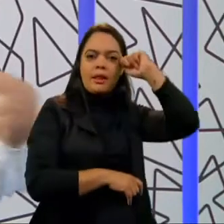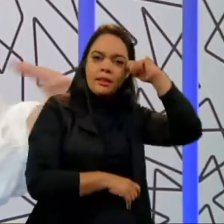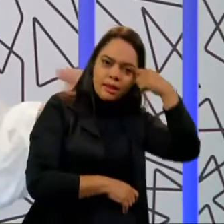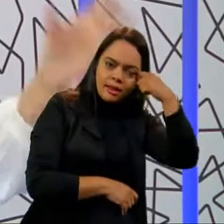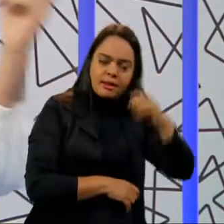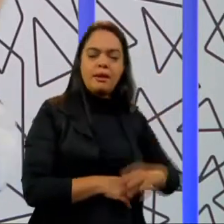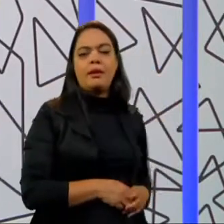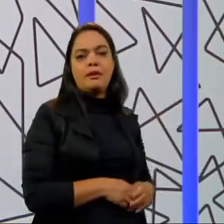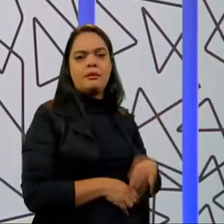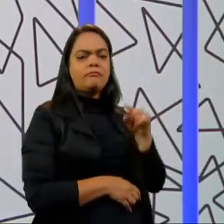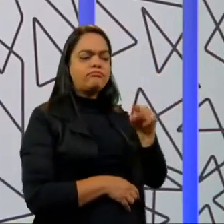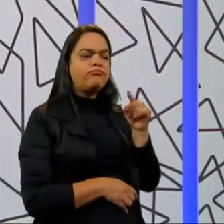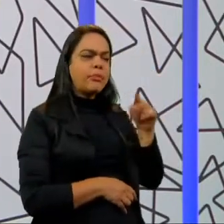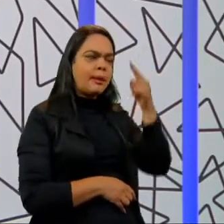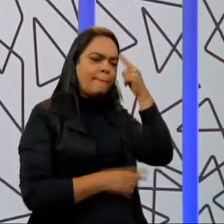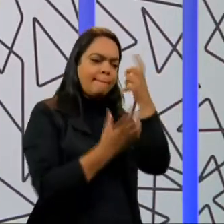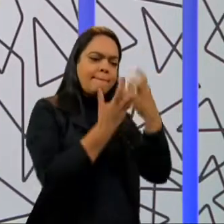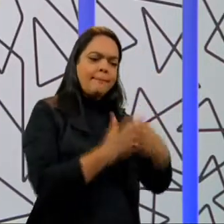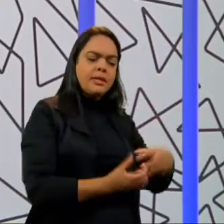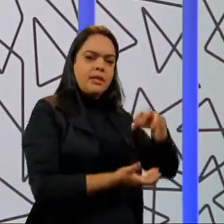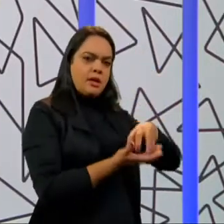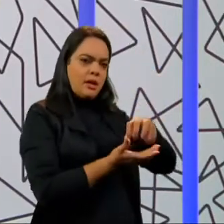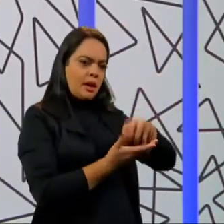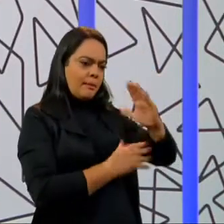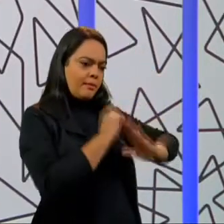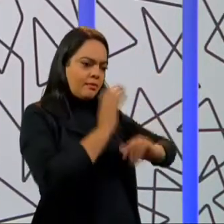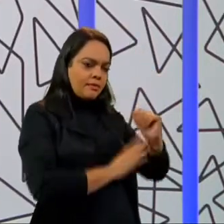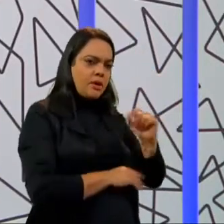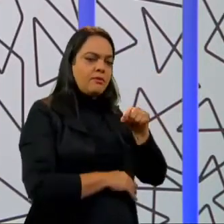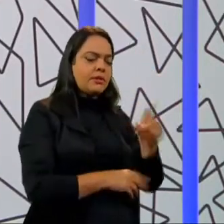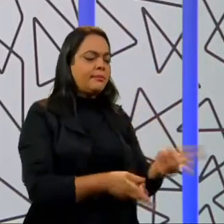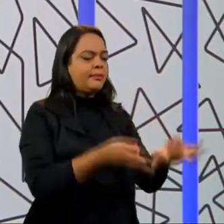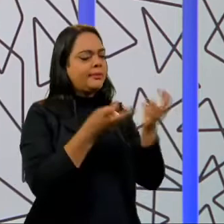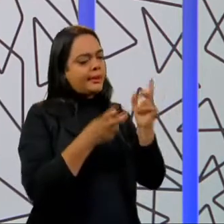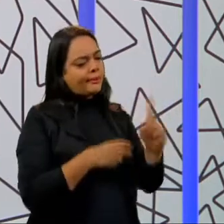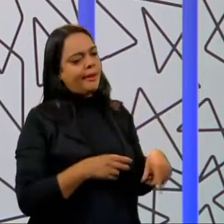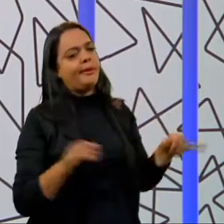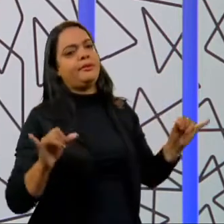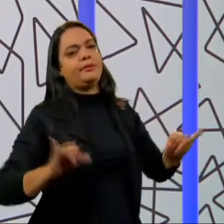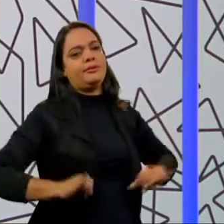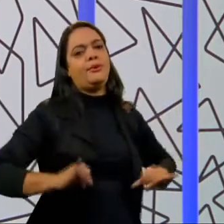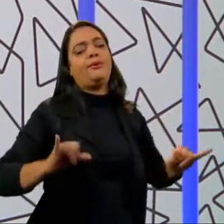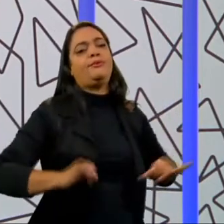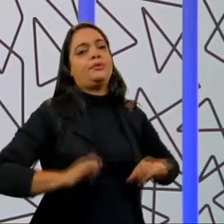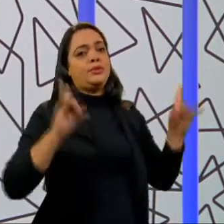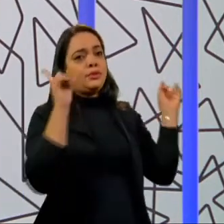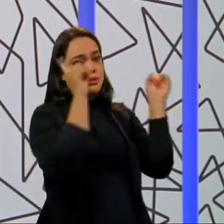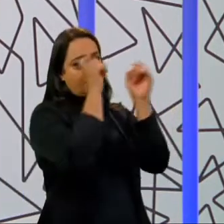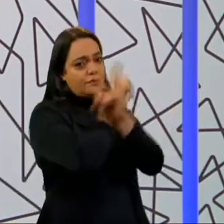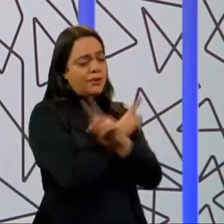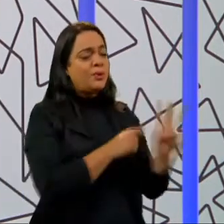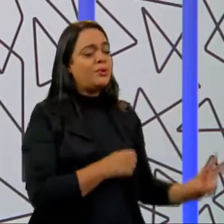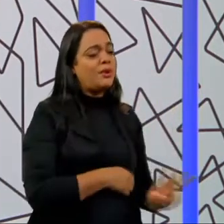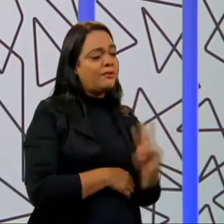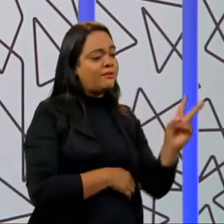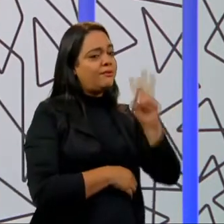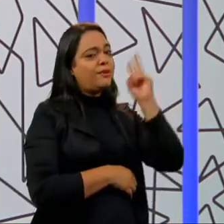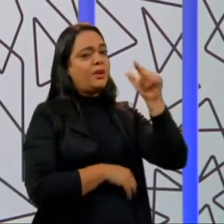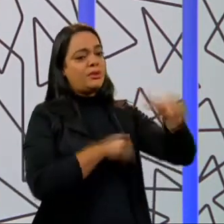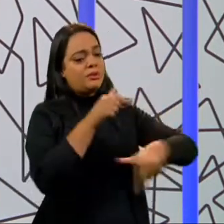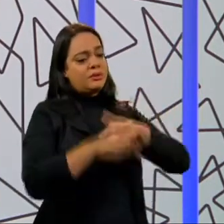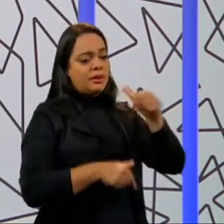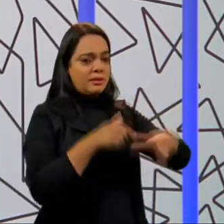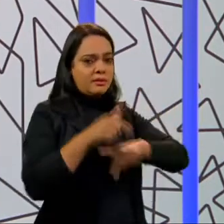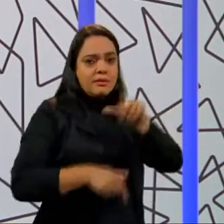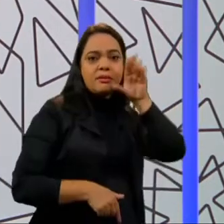um histórico dessa categoria, você já percebe que ela é muito fragilizada. Existe essa dificuldade de se valorizar o serviço doméstico no país.